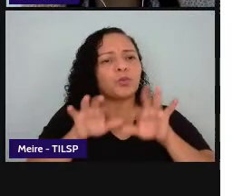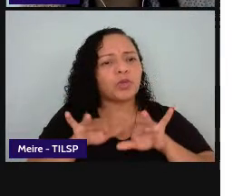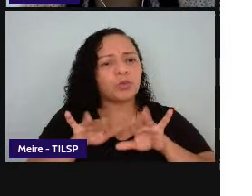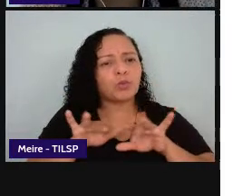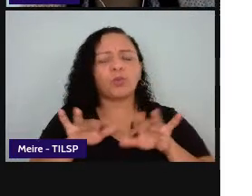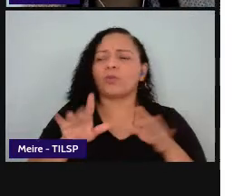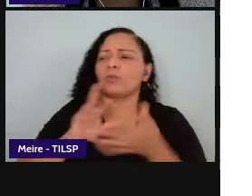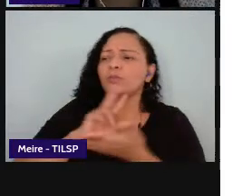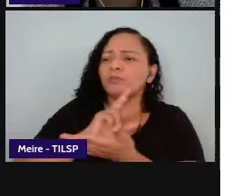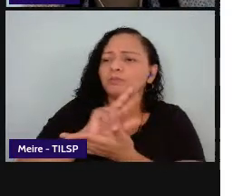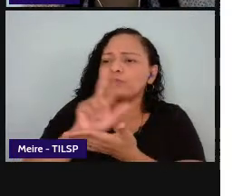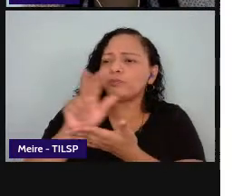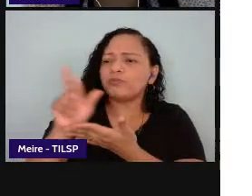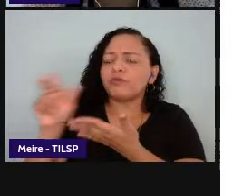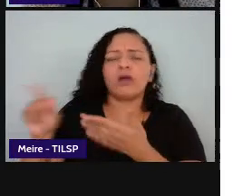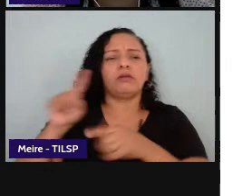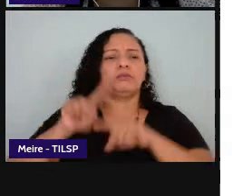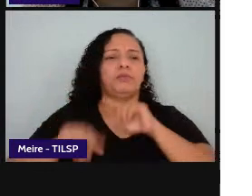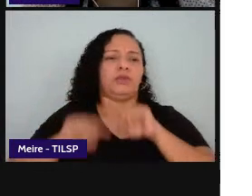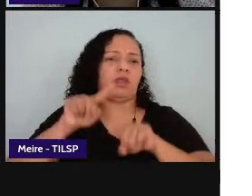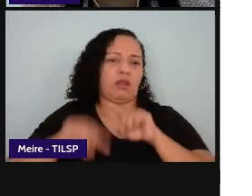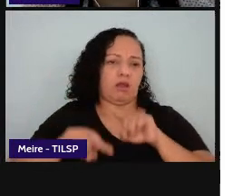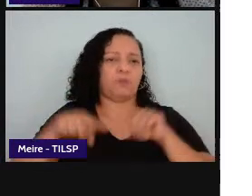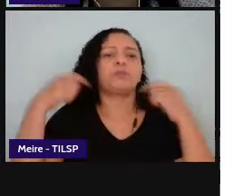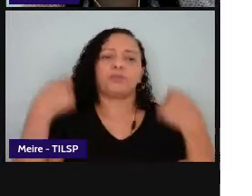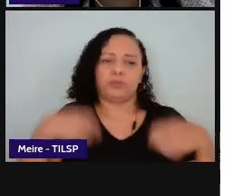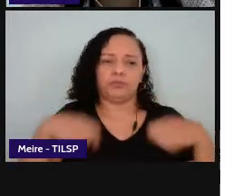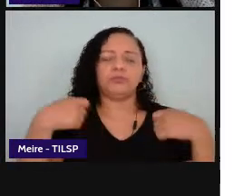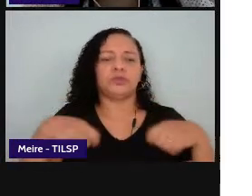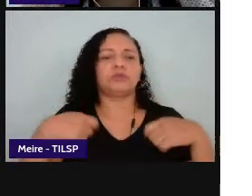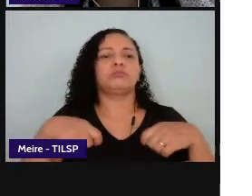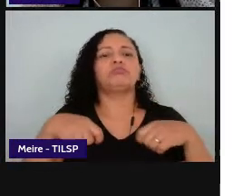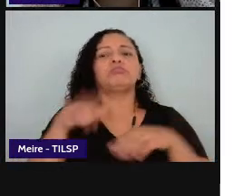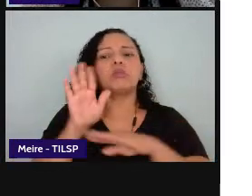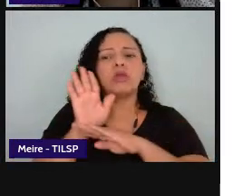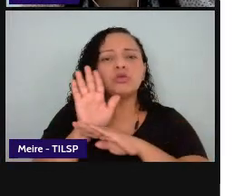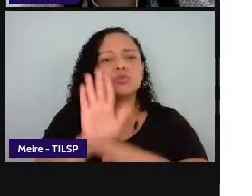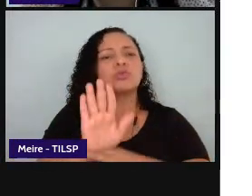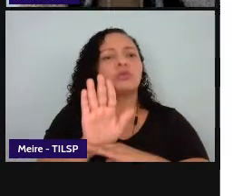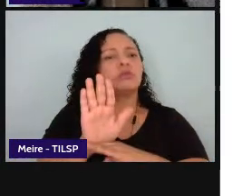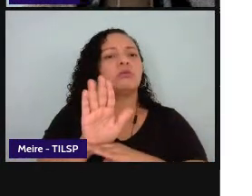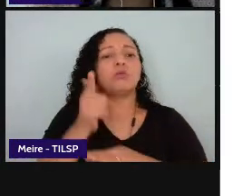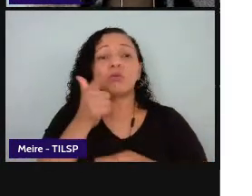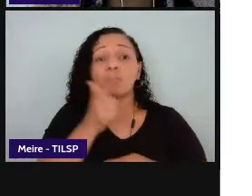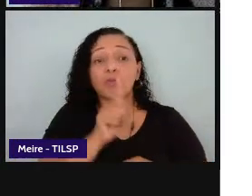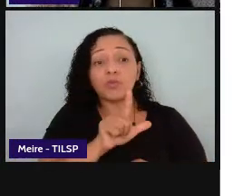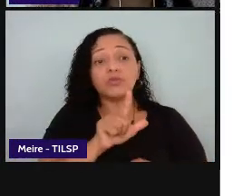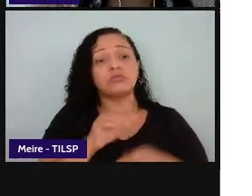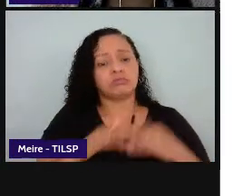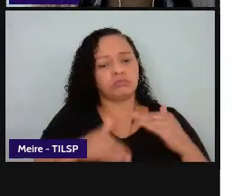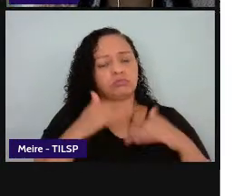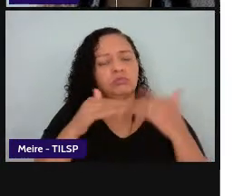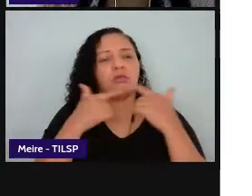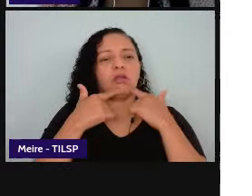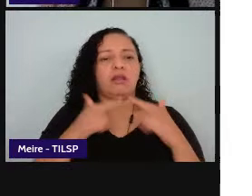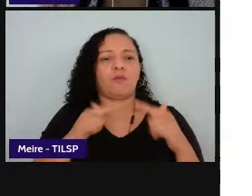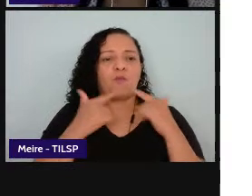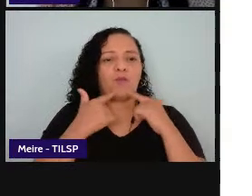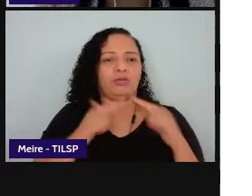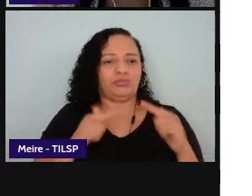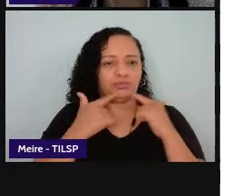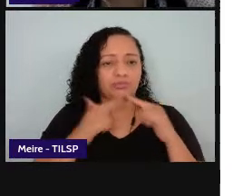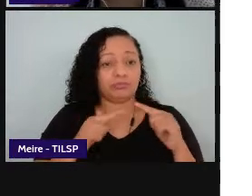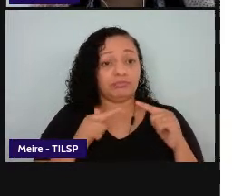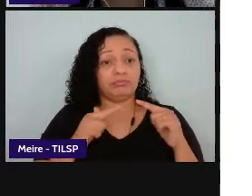todo um aparato que vai auxiliar na construção de linguagem e são linguagens que